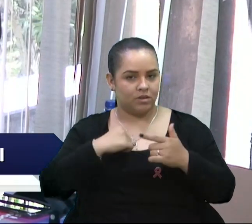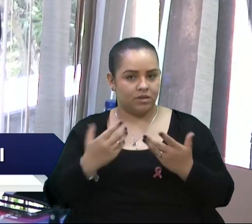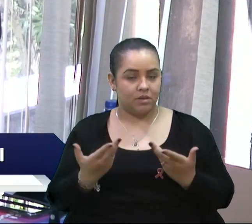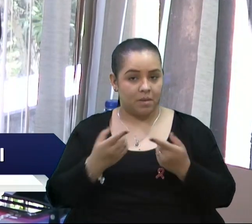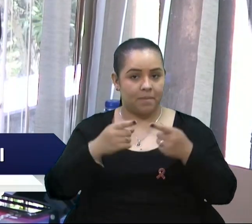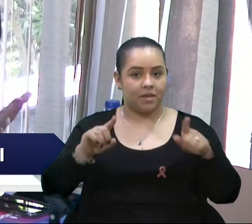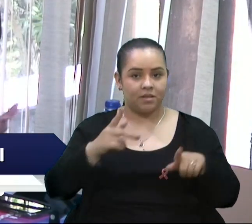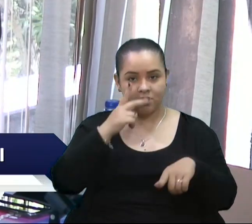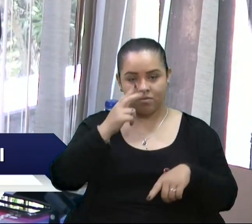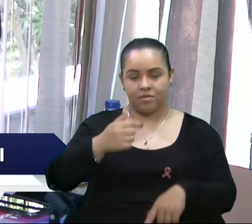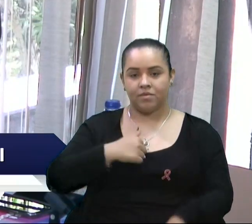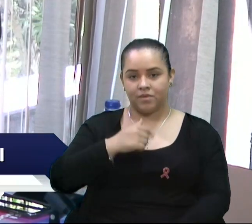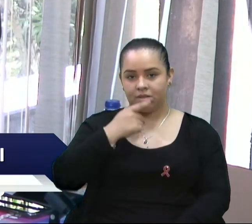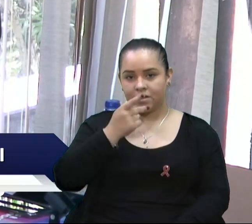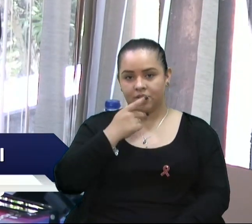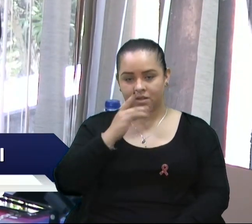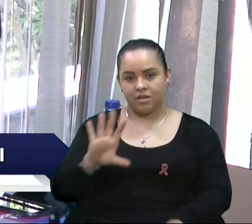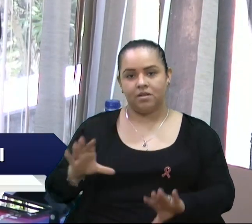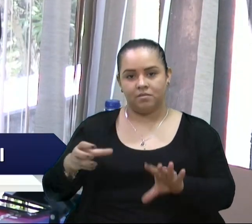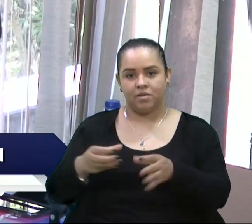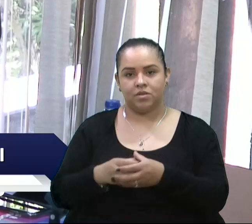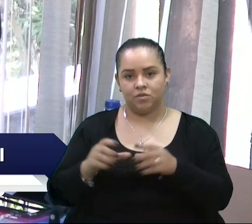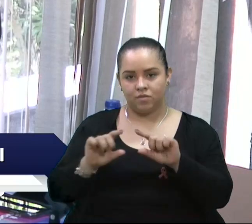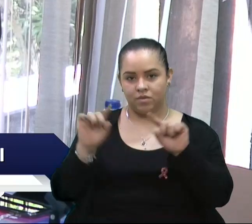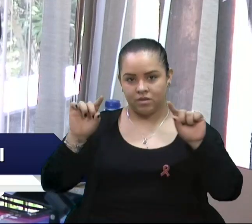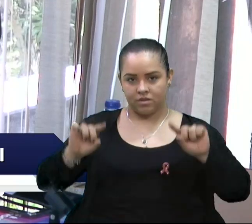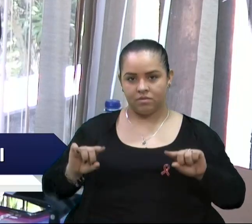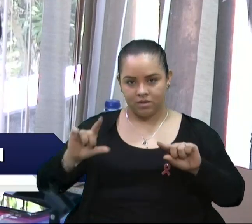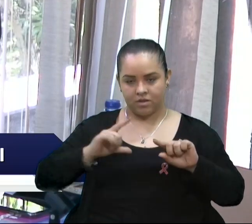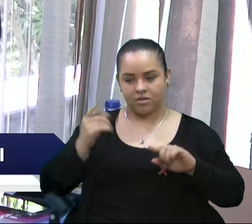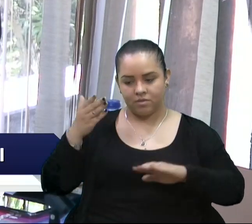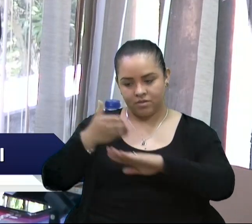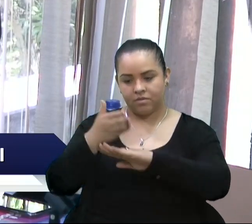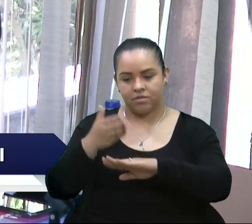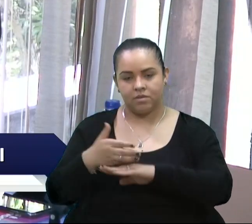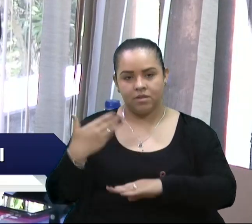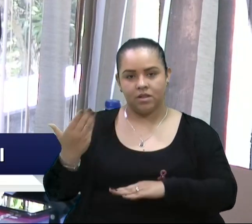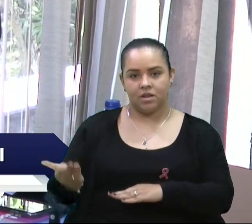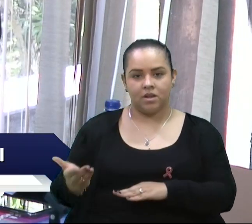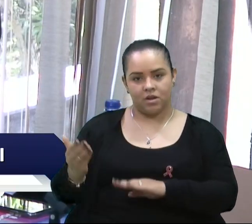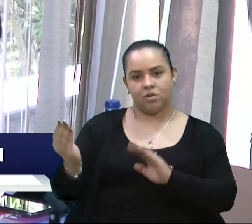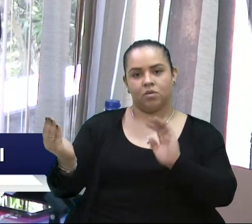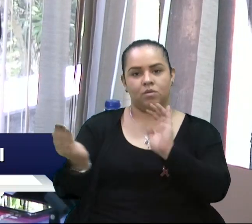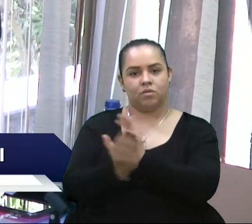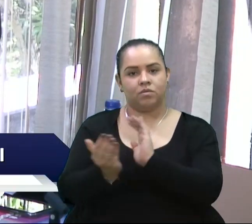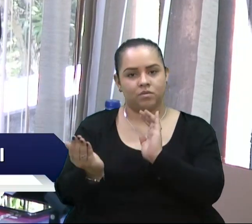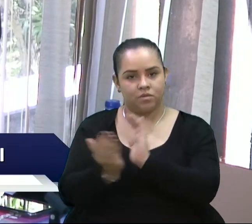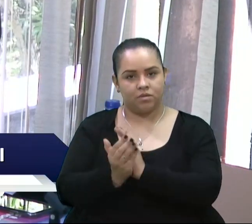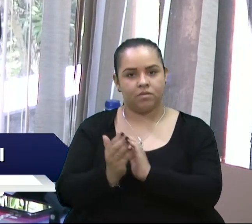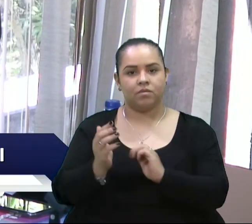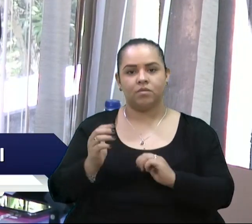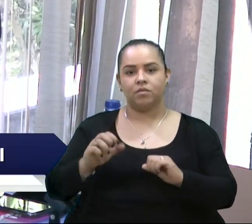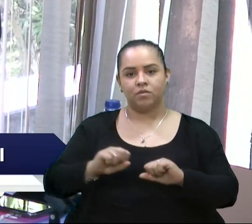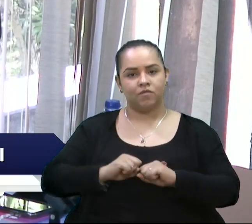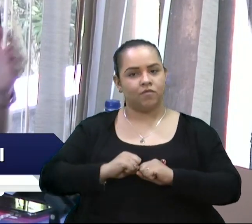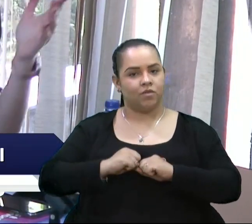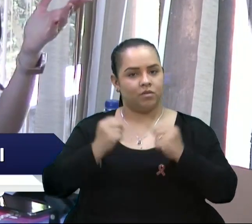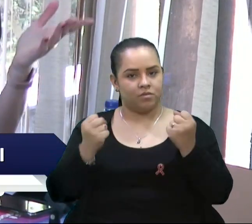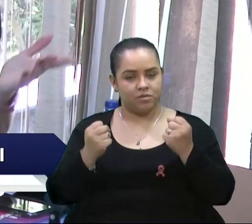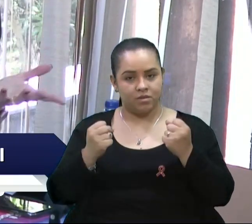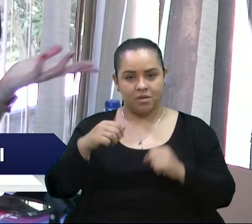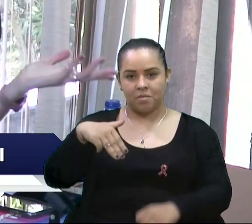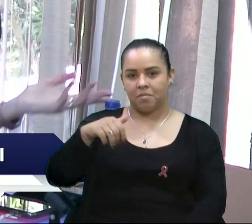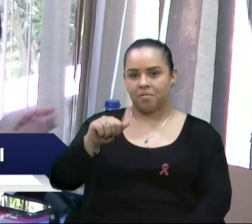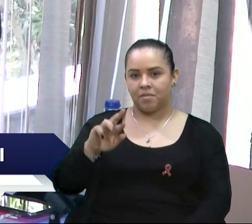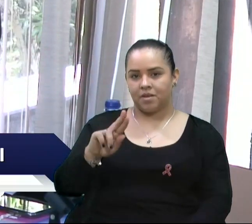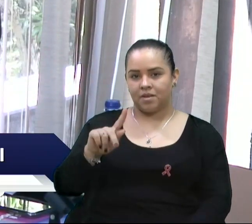Mas, como eu disse, essa equipe de servidores que está lá, todos os nossos colegas estão fortemente empenhados nisso. A Marget,